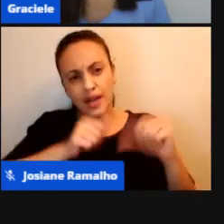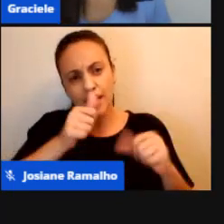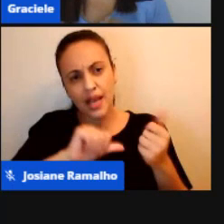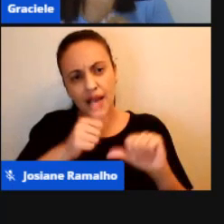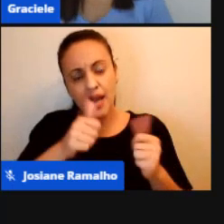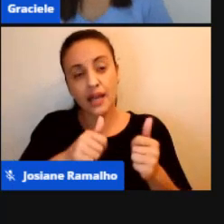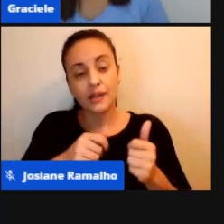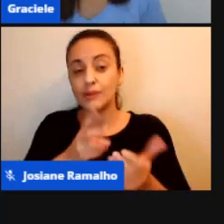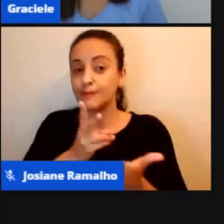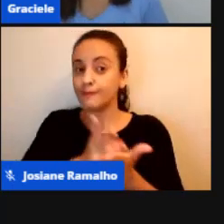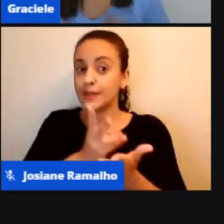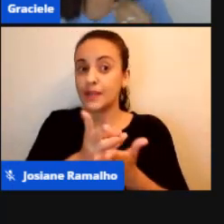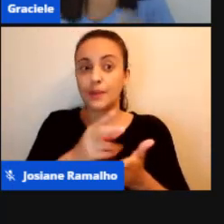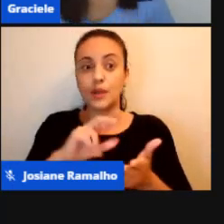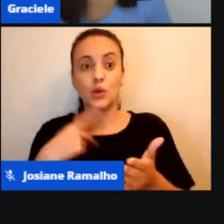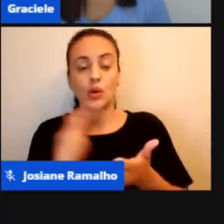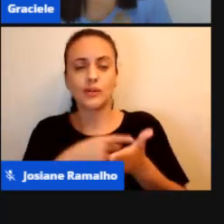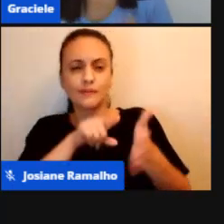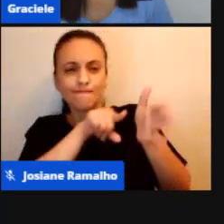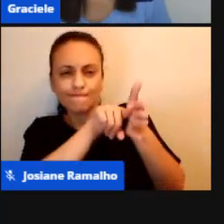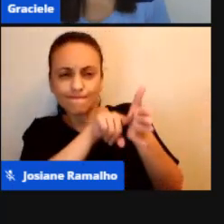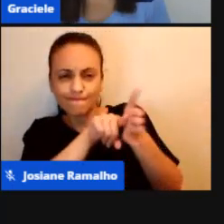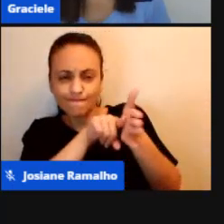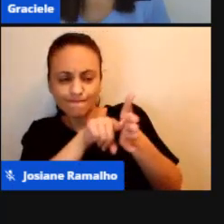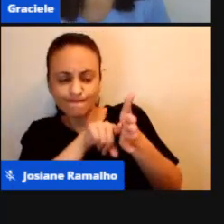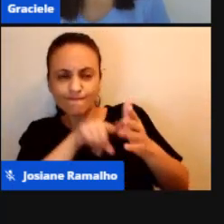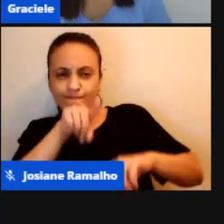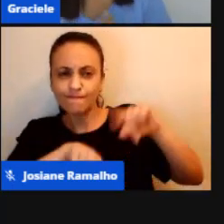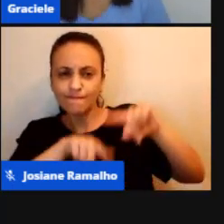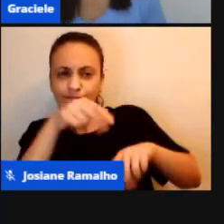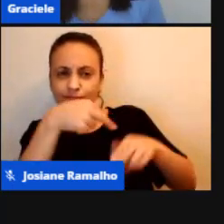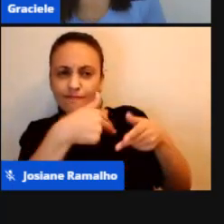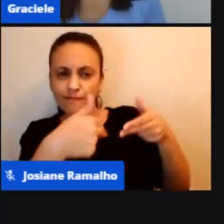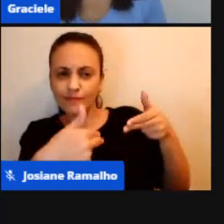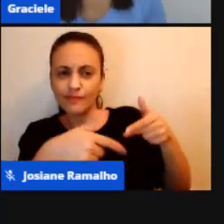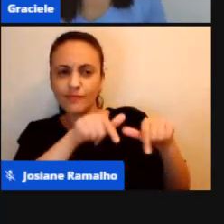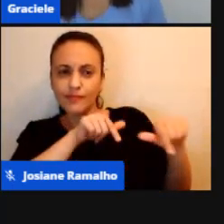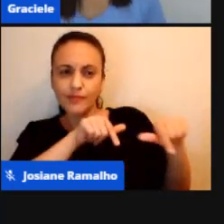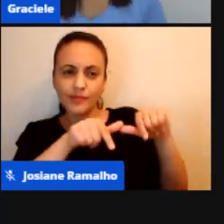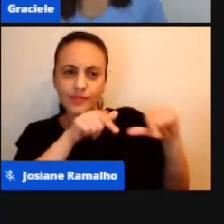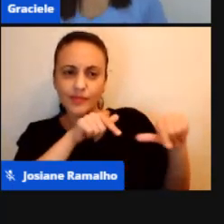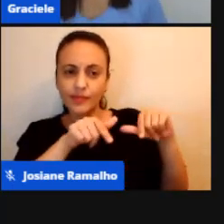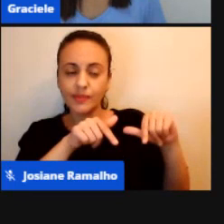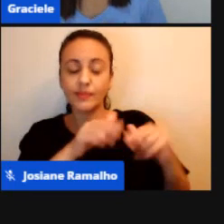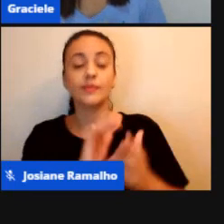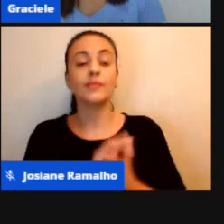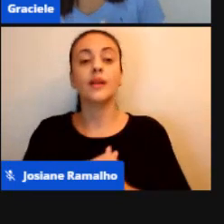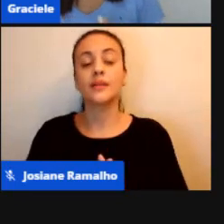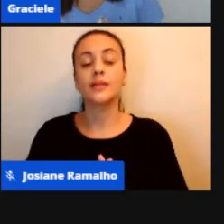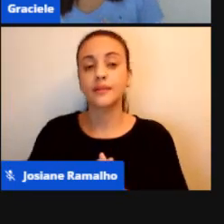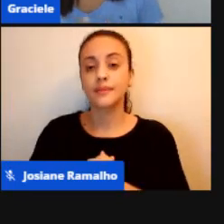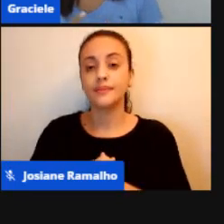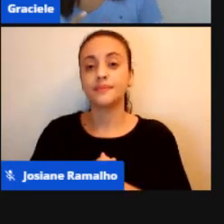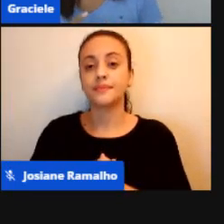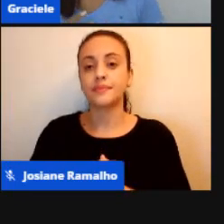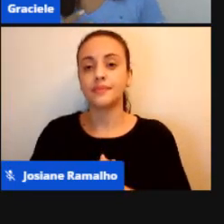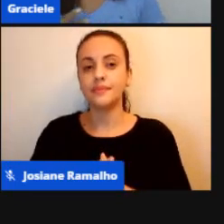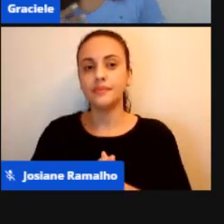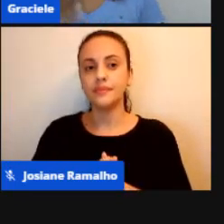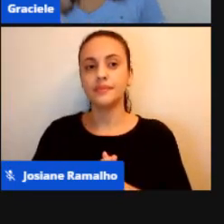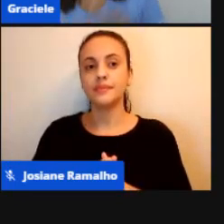Todo momento nós estávamos pesquisando ferramentas de trabalho. Então, assim, é...